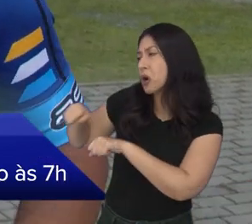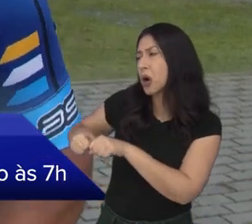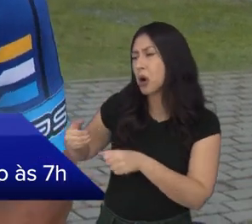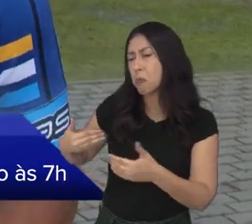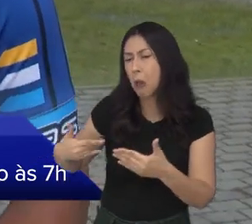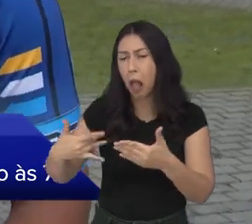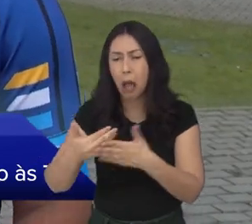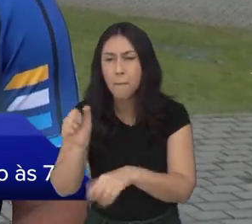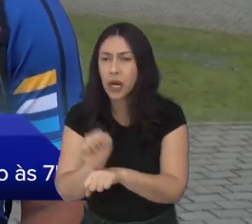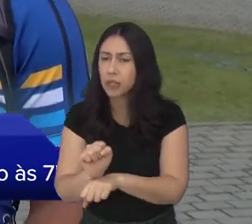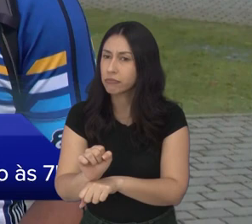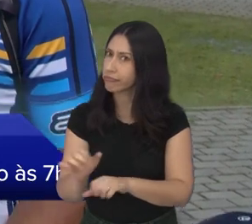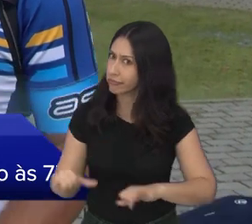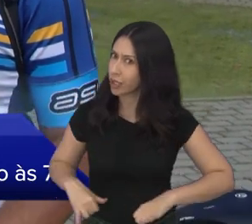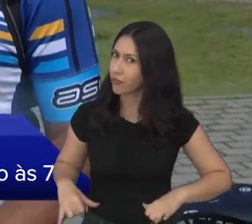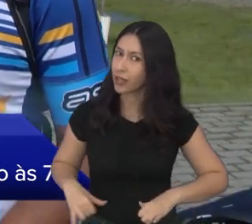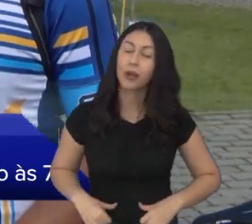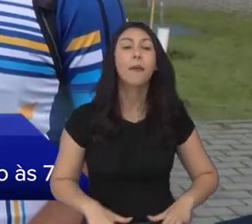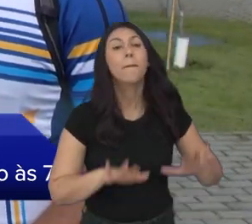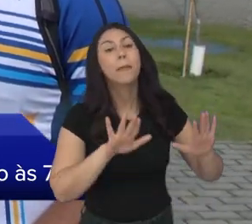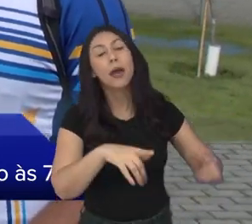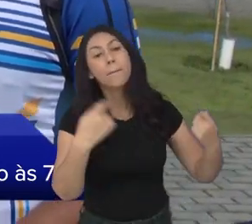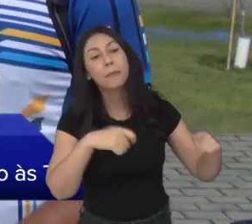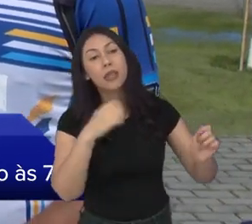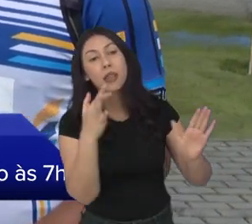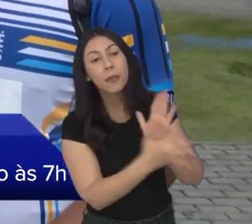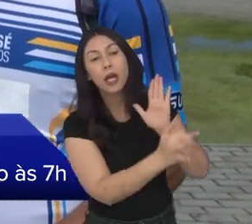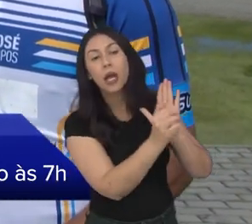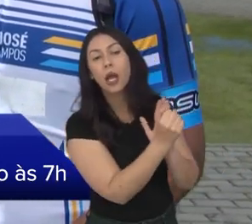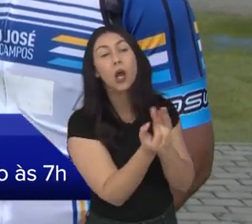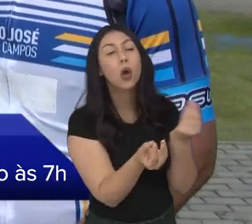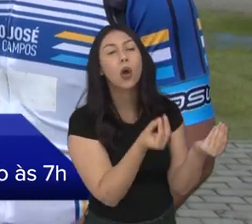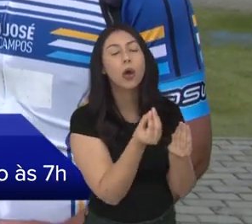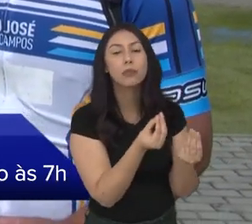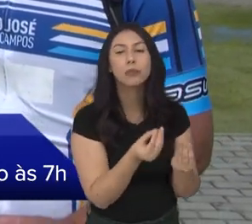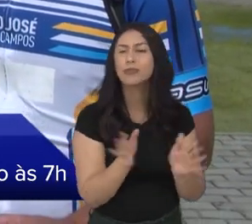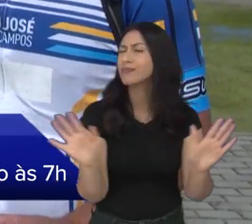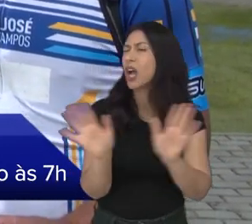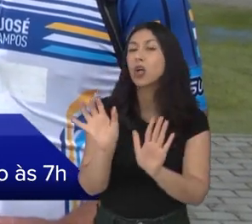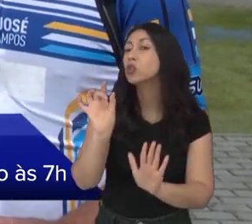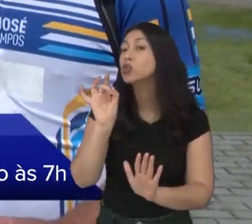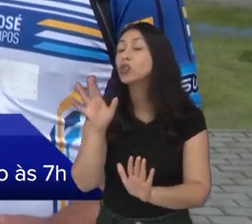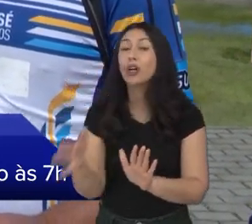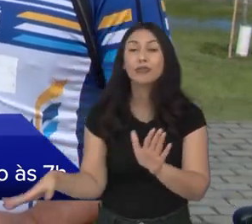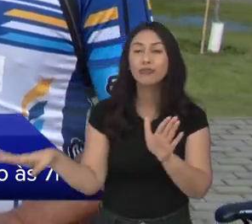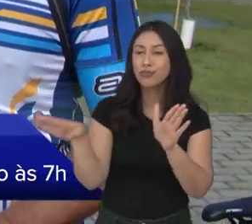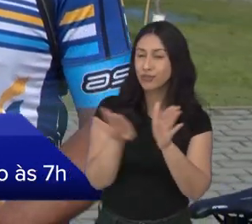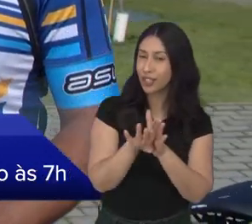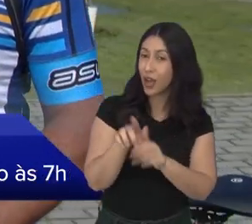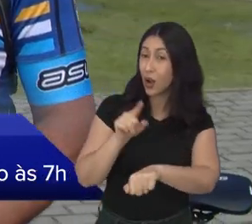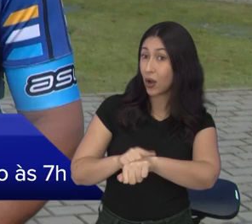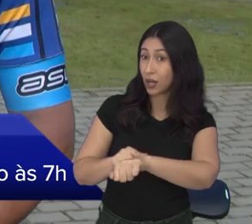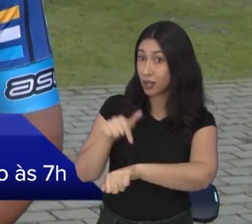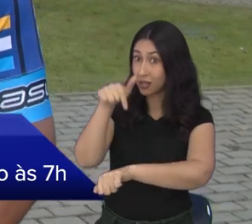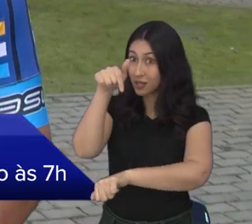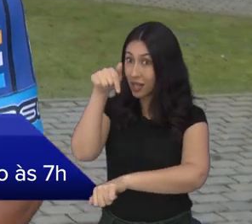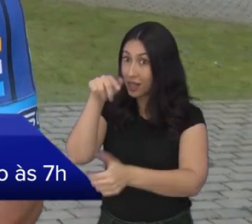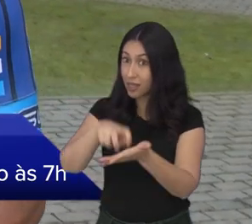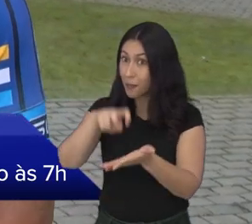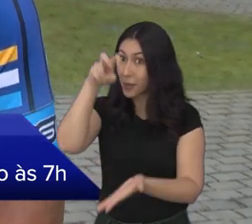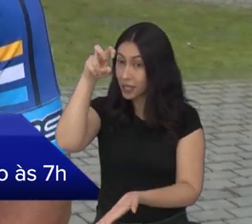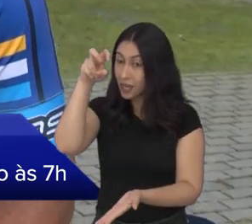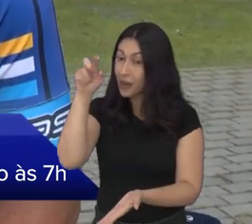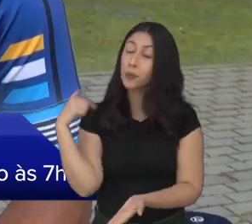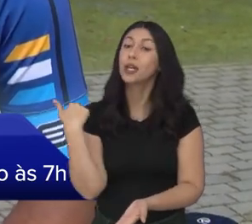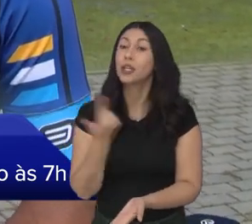sofrer. E tem que fazer uma inscrição prévia? Como que funciona? Não, não. É só chegar aqui nas sete